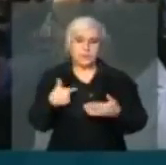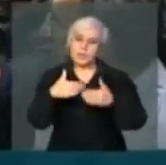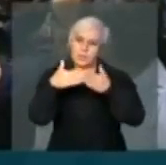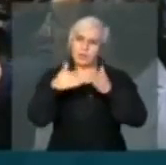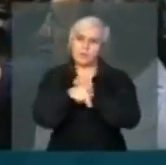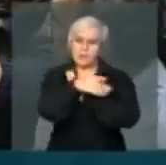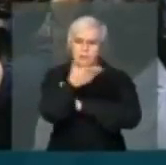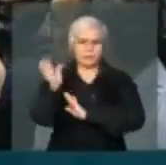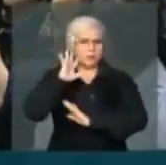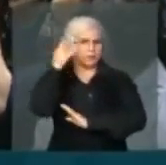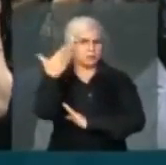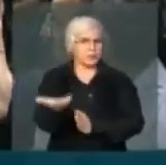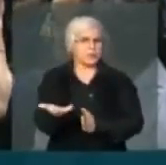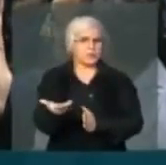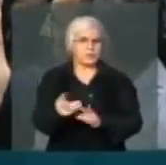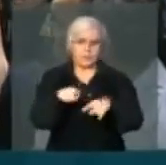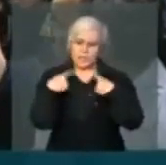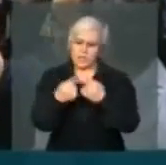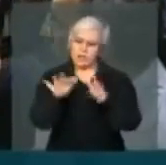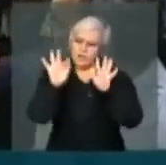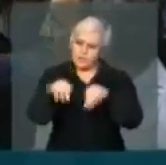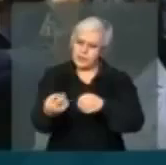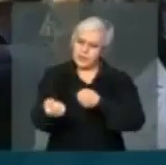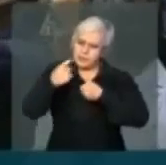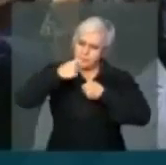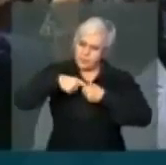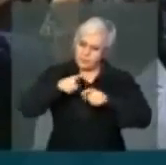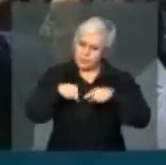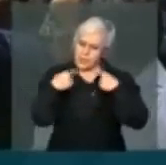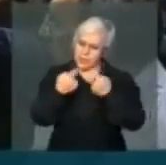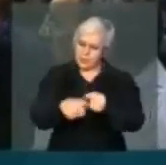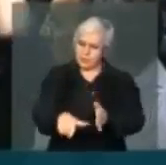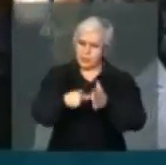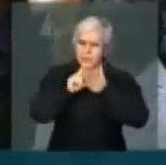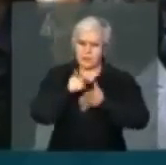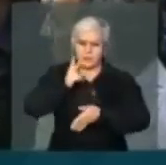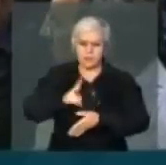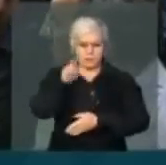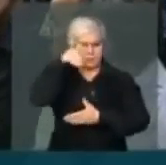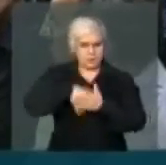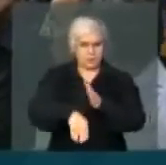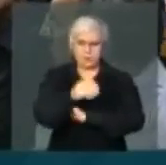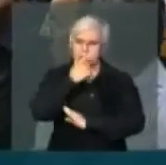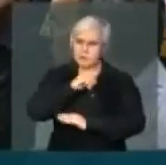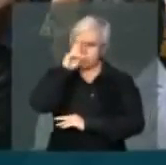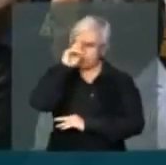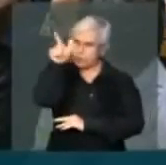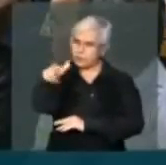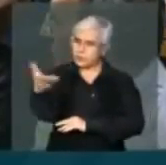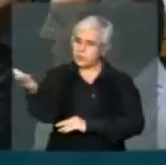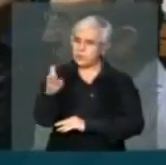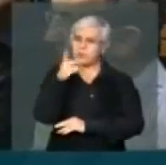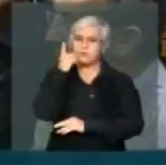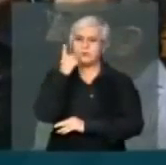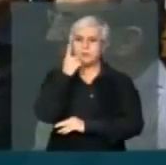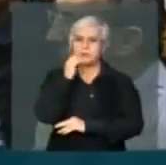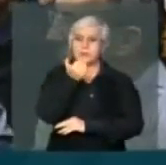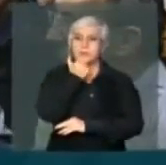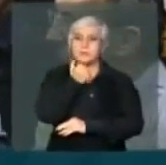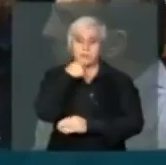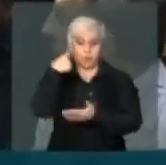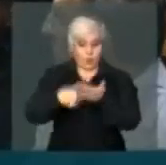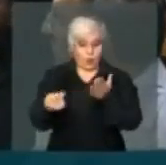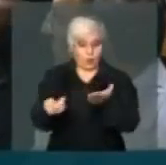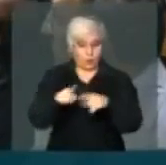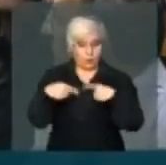peço à mesa ética postura ao conselho de ética a vossa excelência agora, deputado Henrique que convocou essa